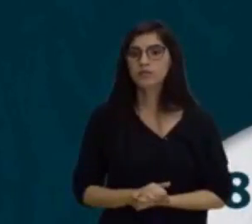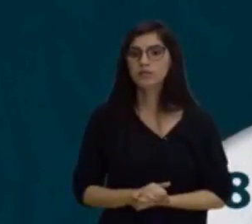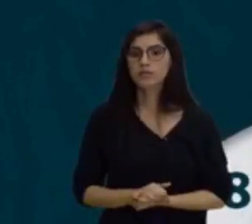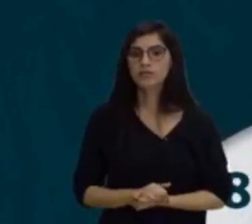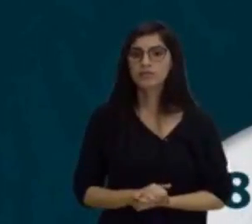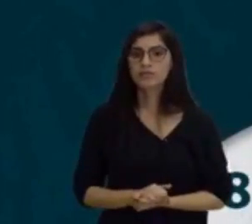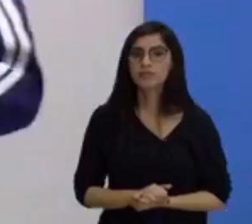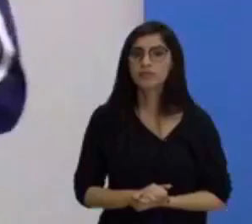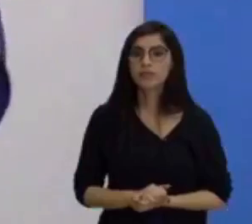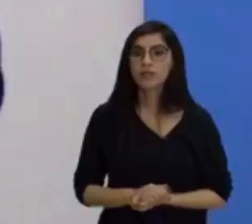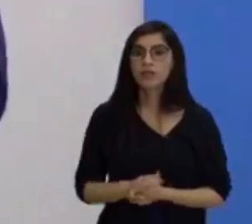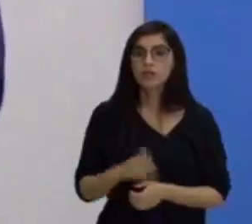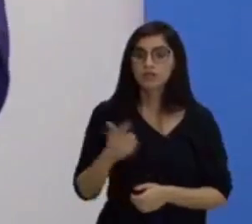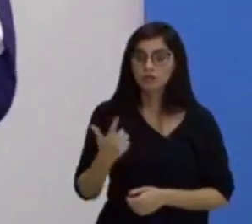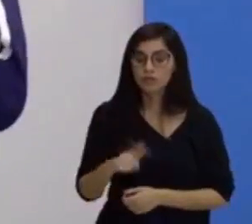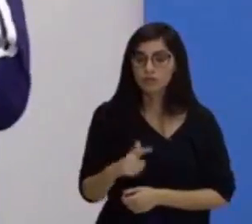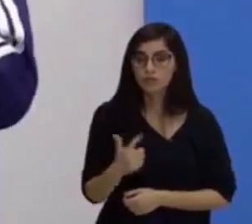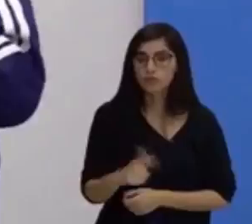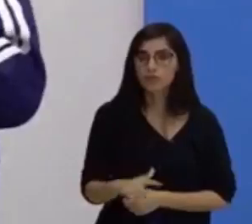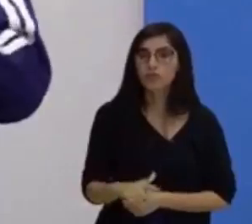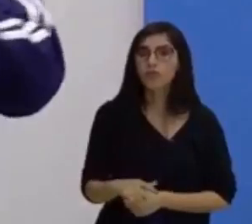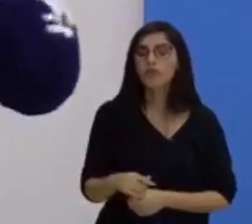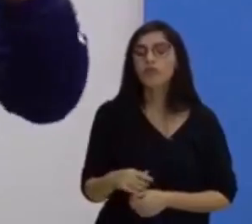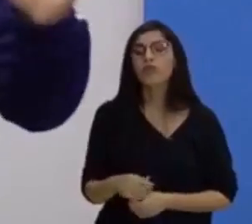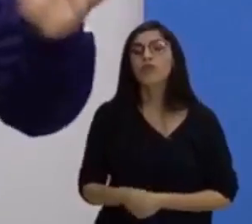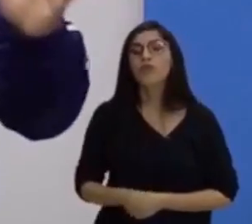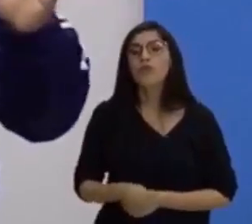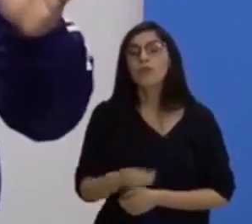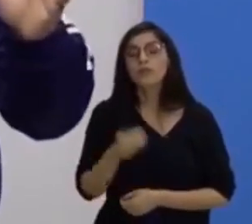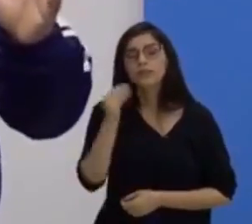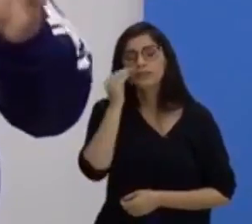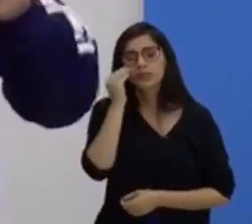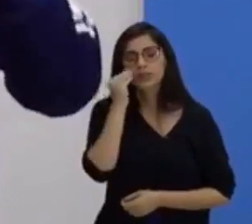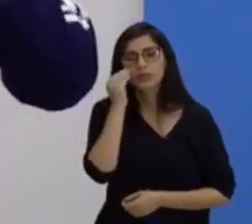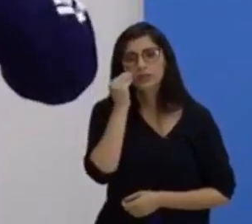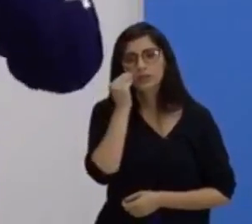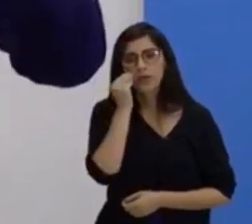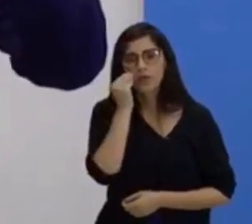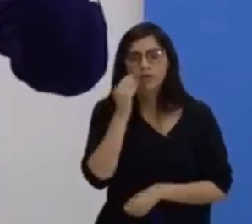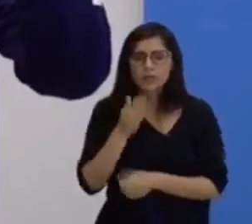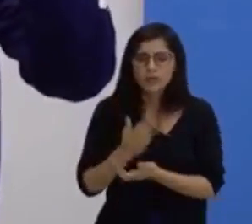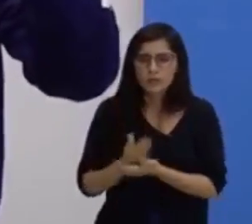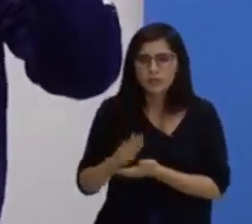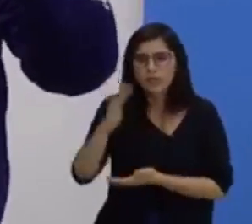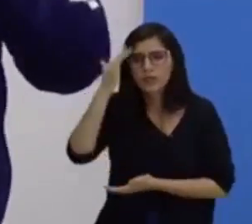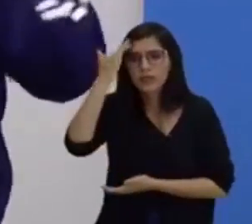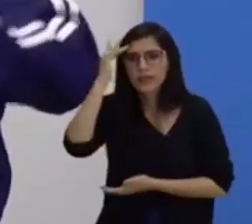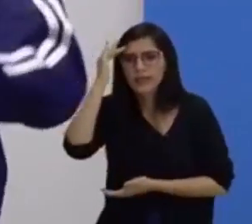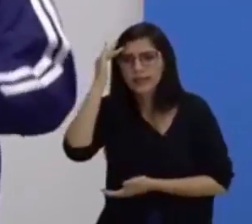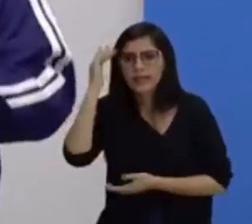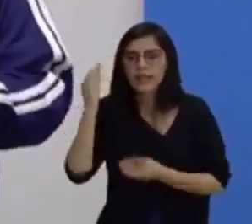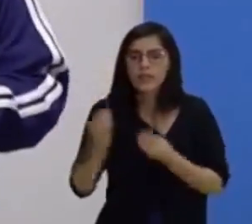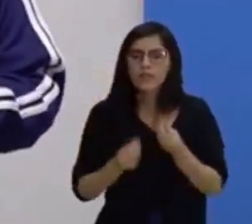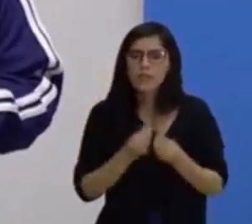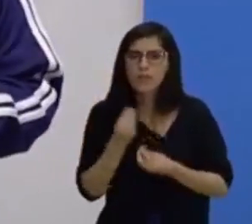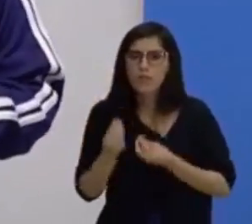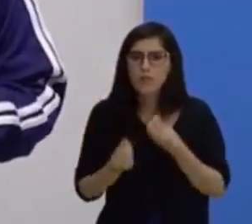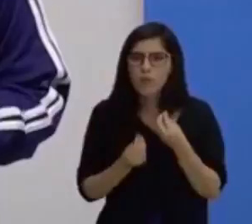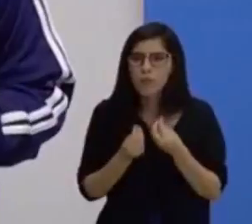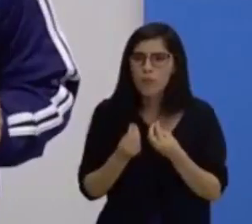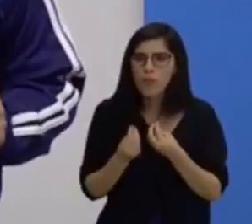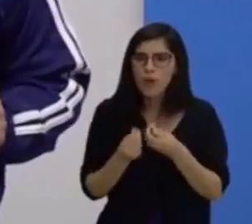uma vez aqui eu peço para que você dê uma olhadinha aqui para mim. Você já começou a entender como ele é um tanto quanto complexo? A